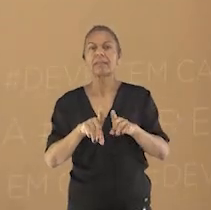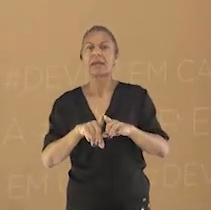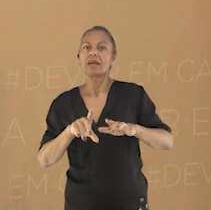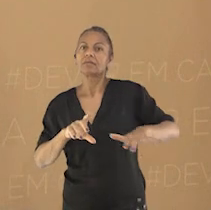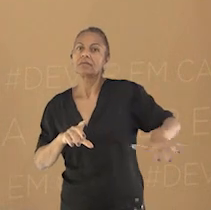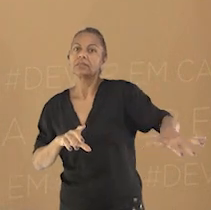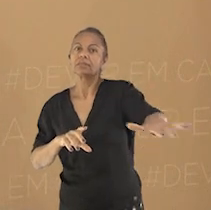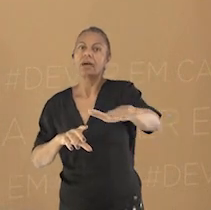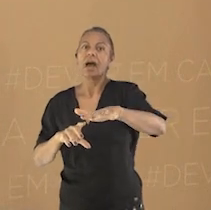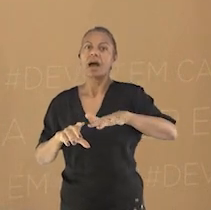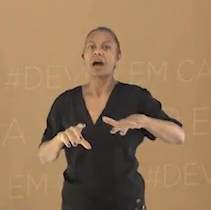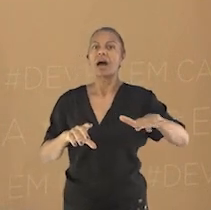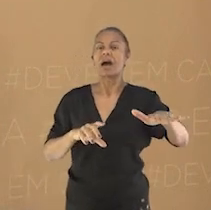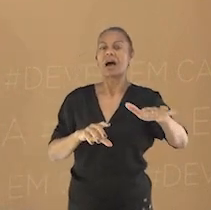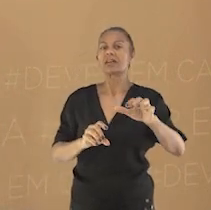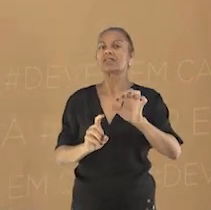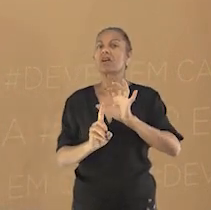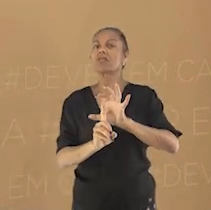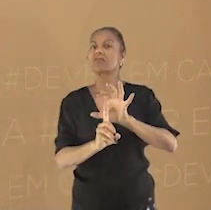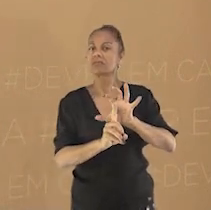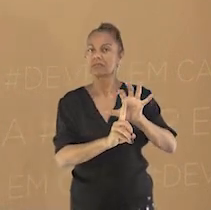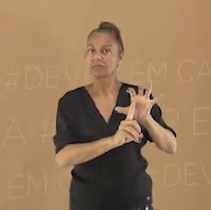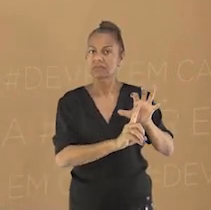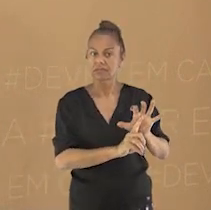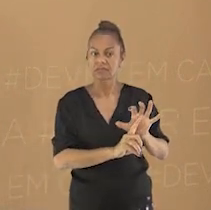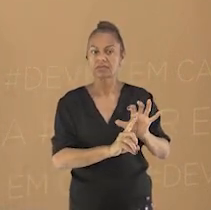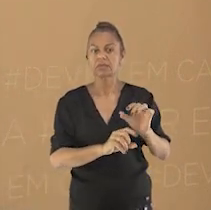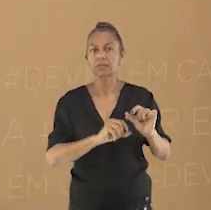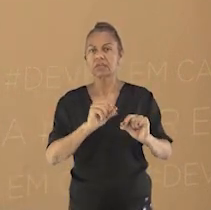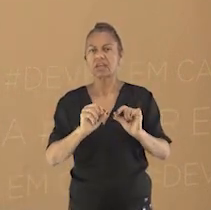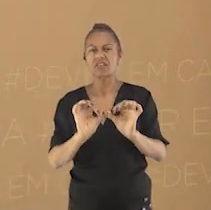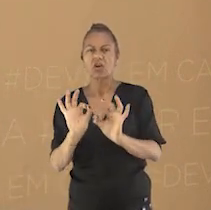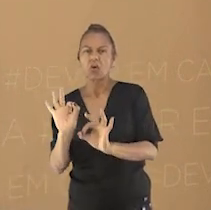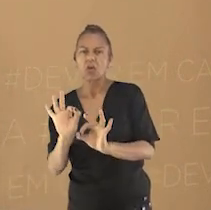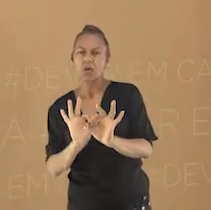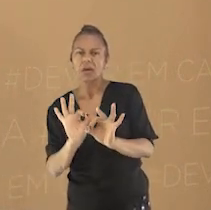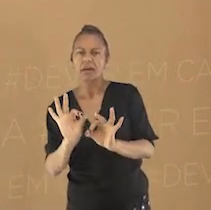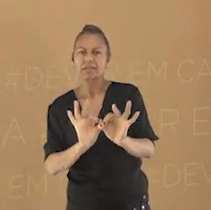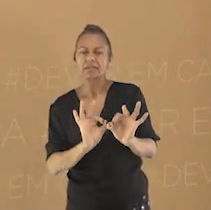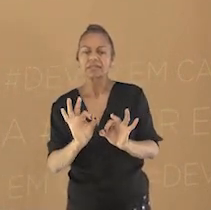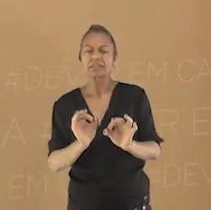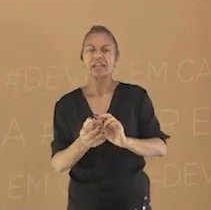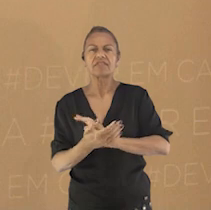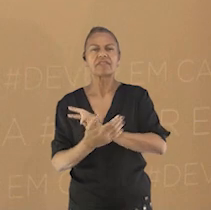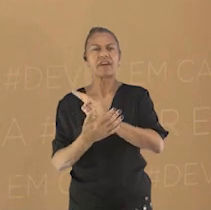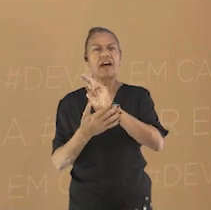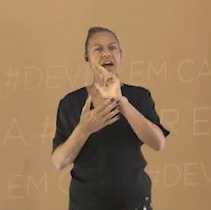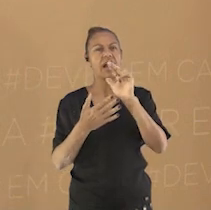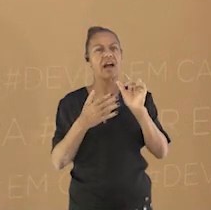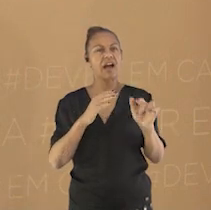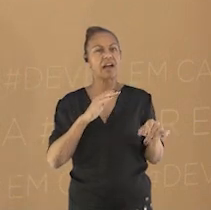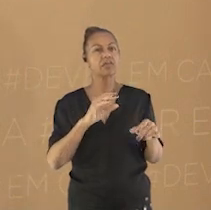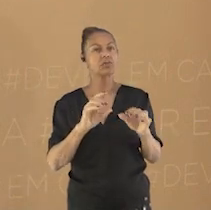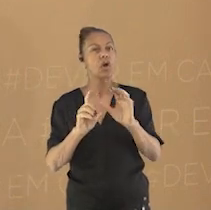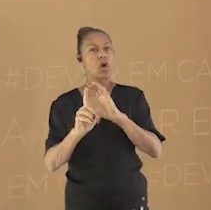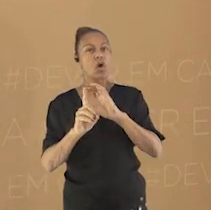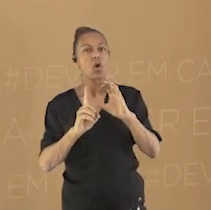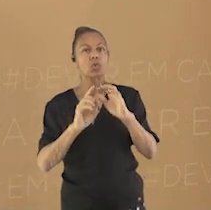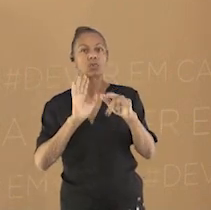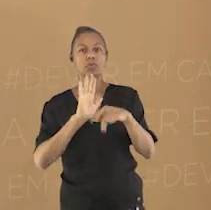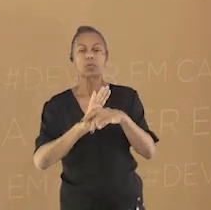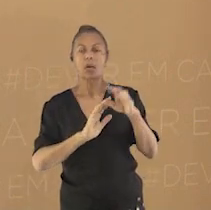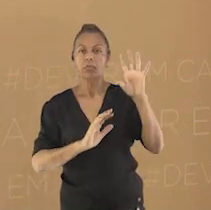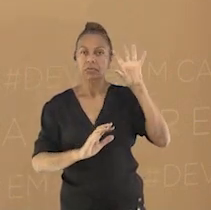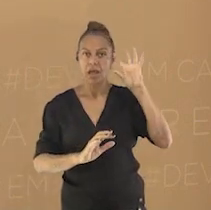sagrados, ao seu poder de influência nos comportamentos dos adeptos. Foi organizado a partir dos diversos cultos